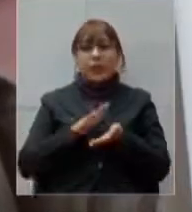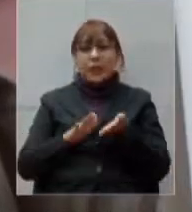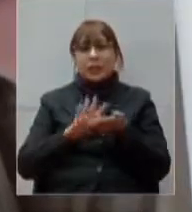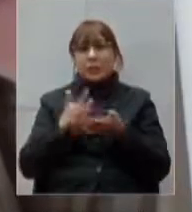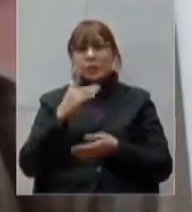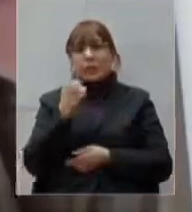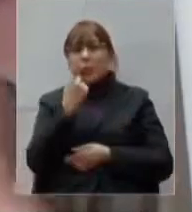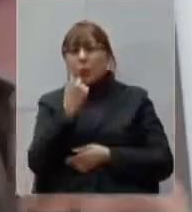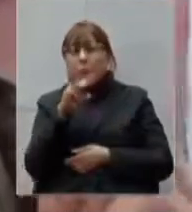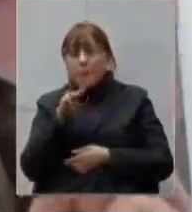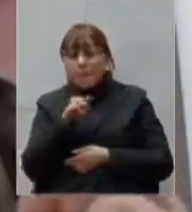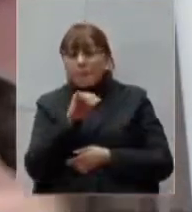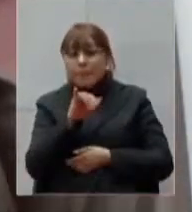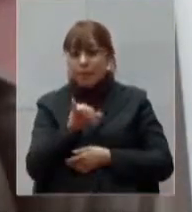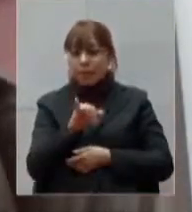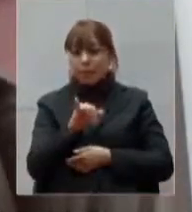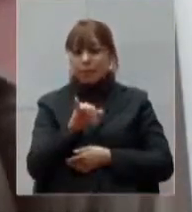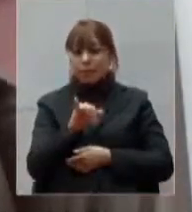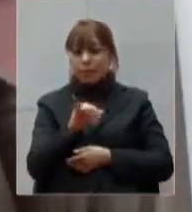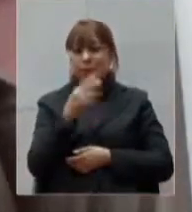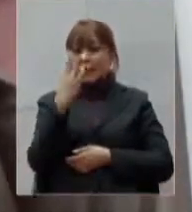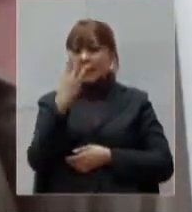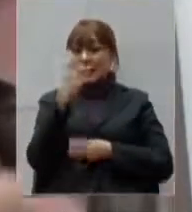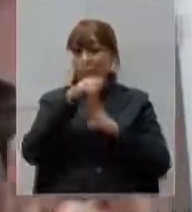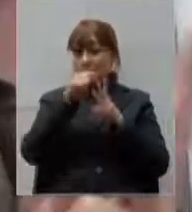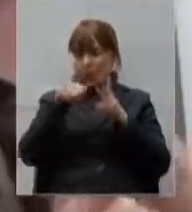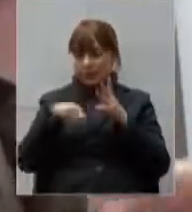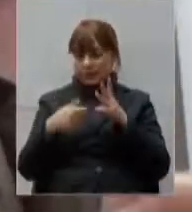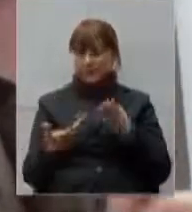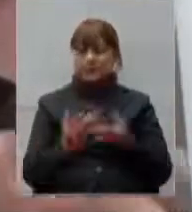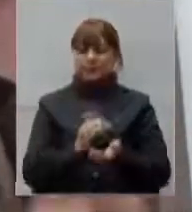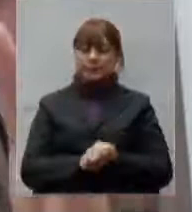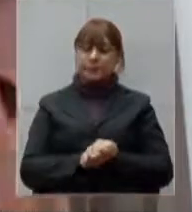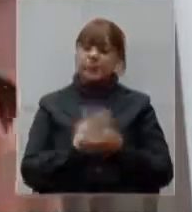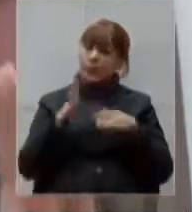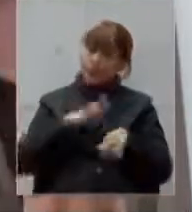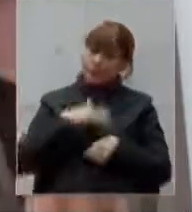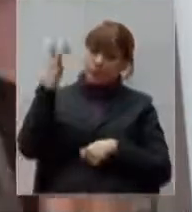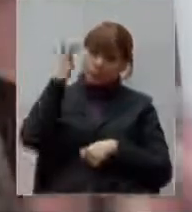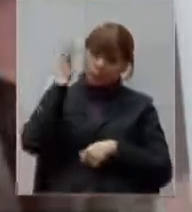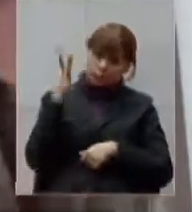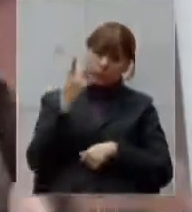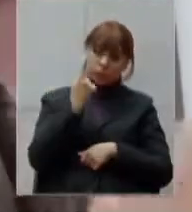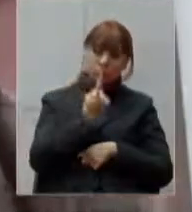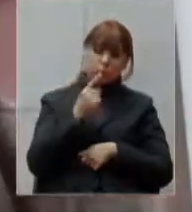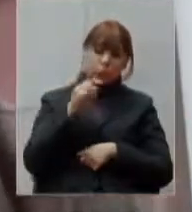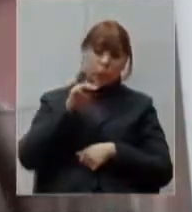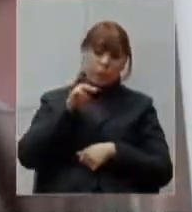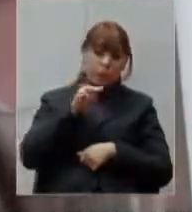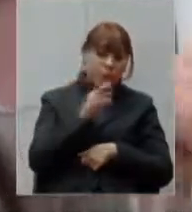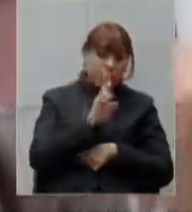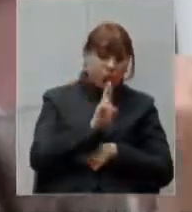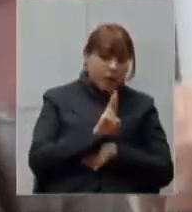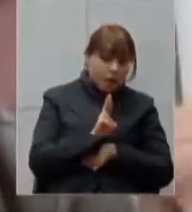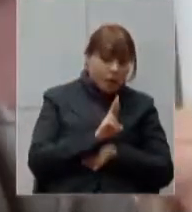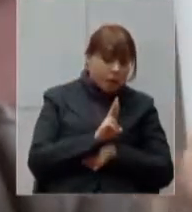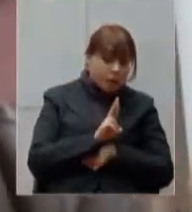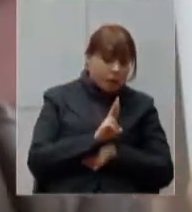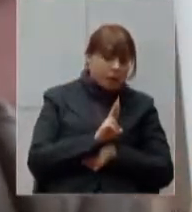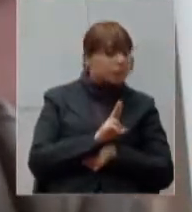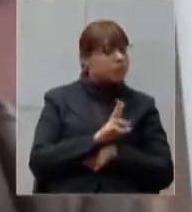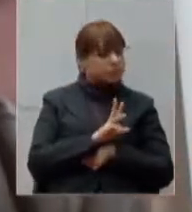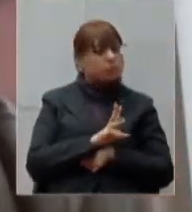milhão e meio para 90 dias então é muito mais fácil você pegar esse 1 milhão e meio e aplicar para